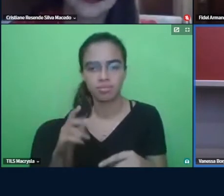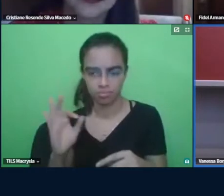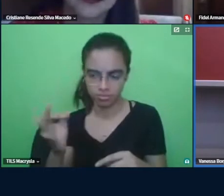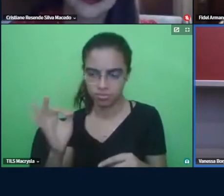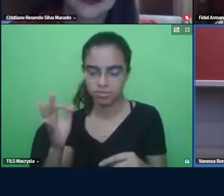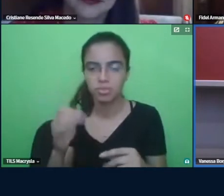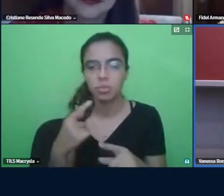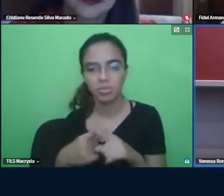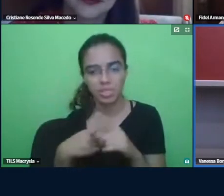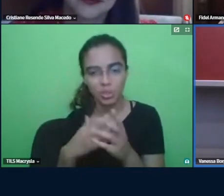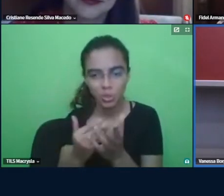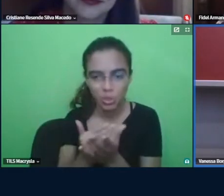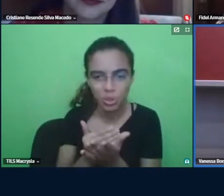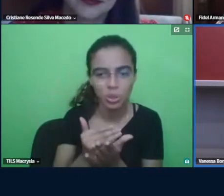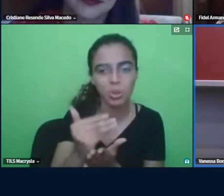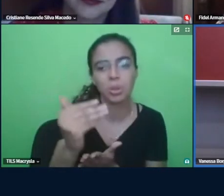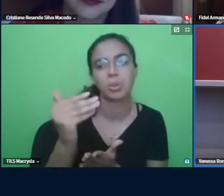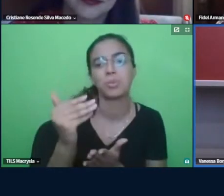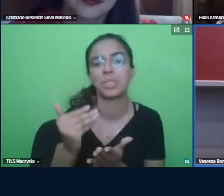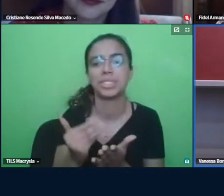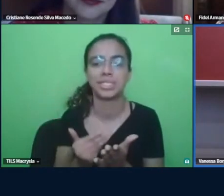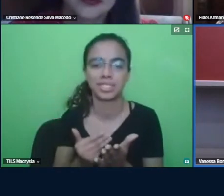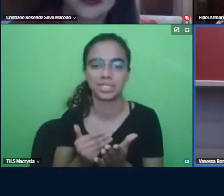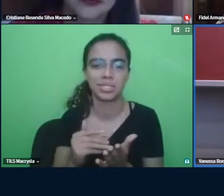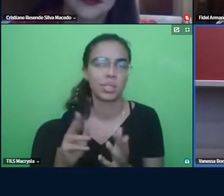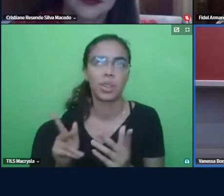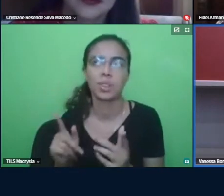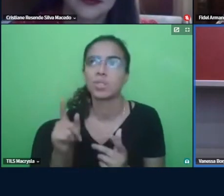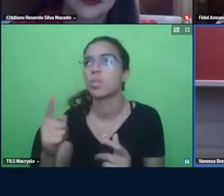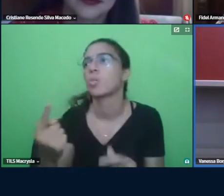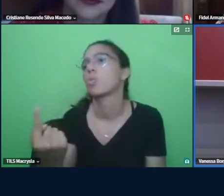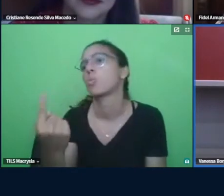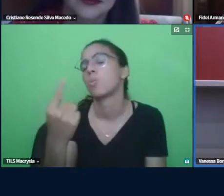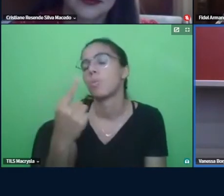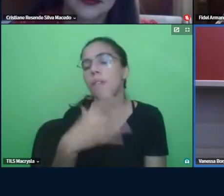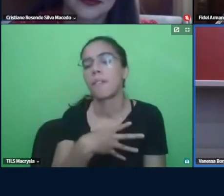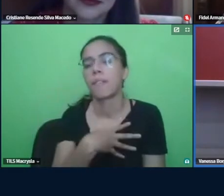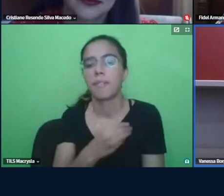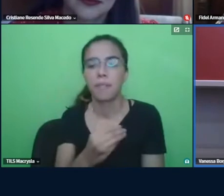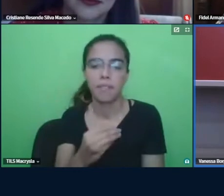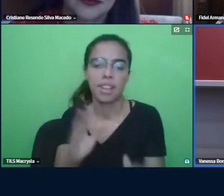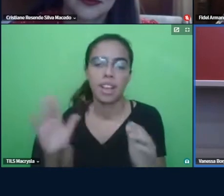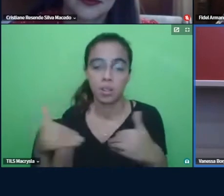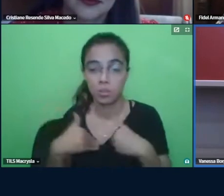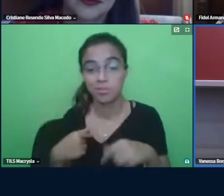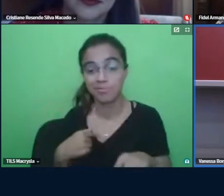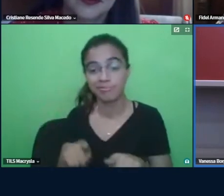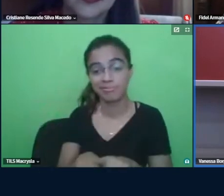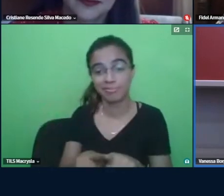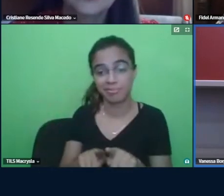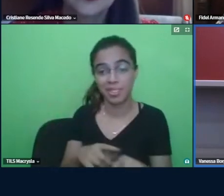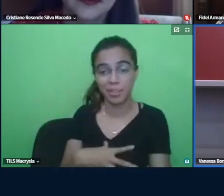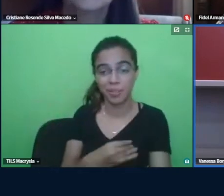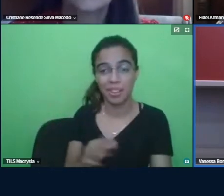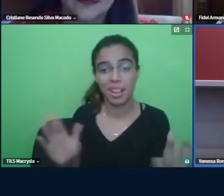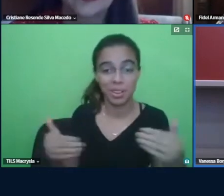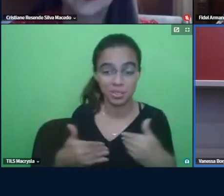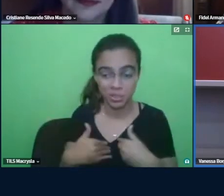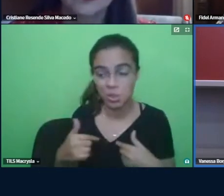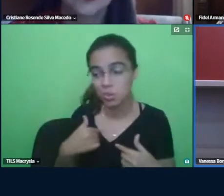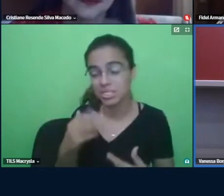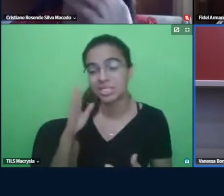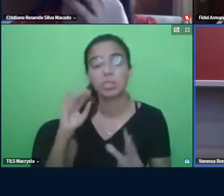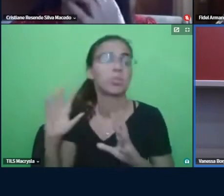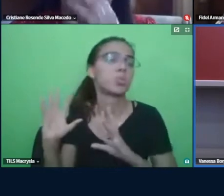não é porque você tem uma filha com autismo eu tenho um filho com autismo que a gente sabe tudo sobre autismo e nem muito